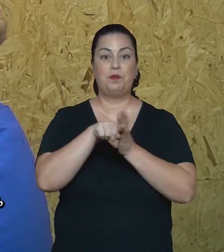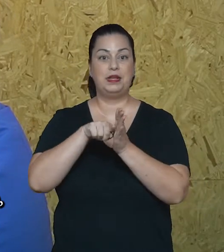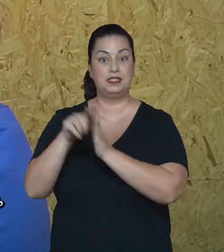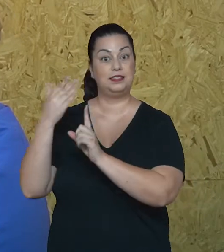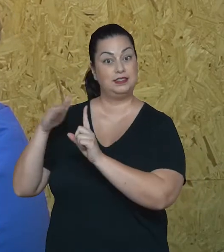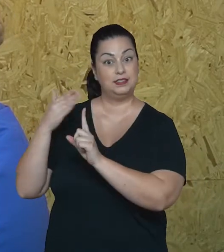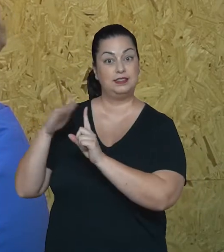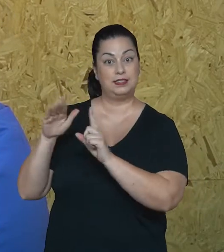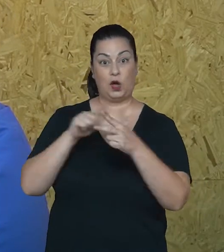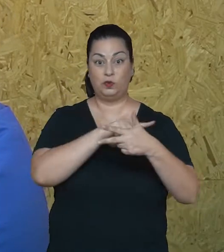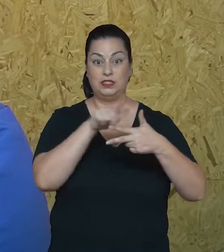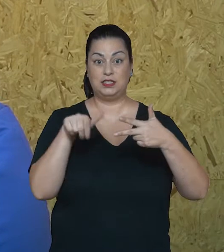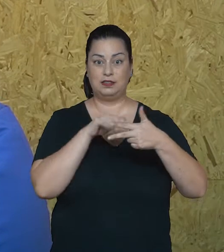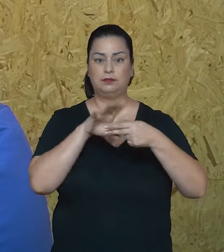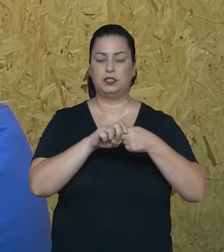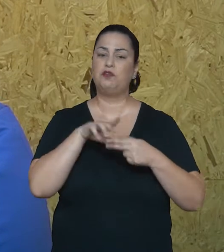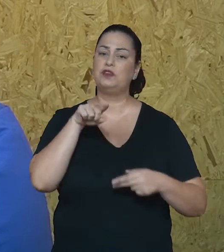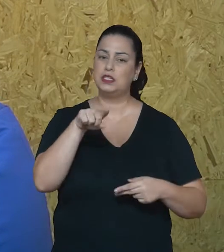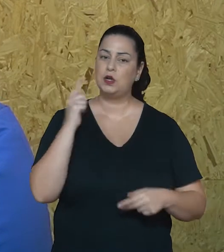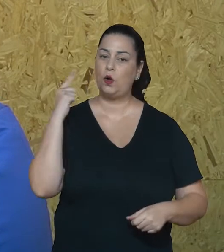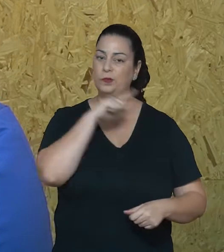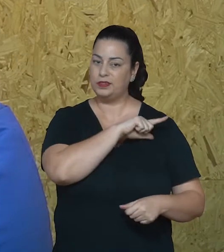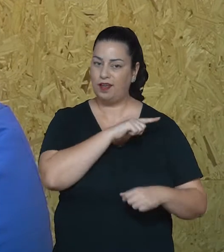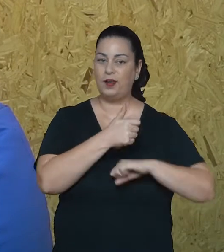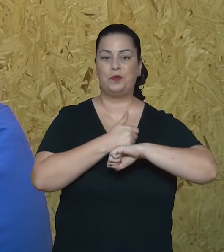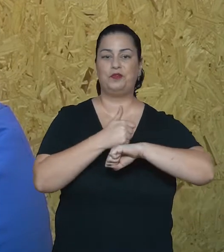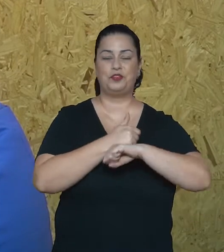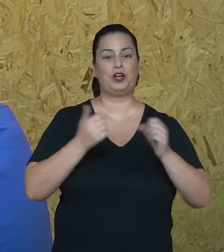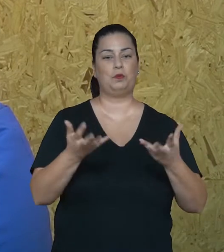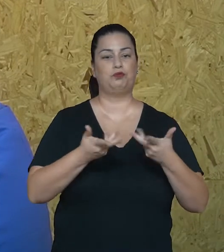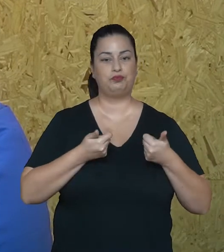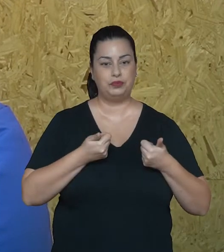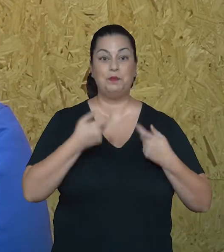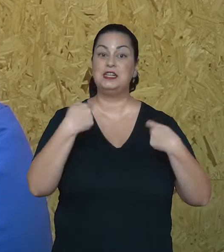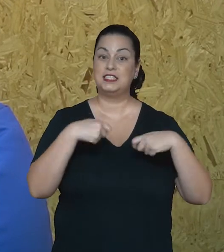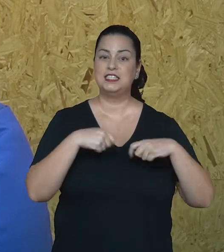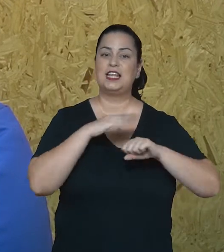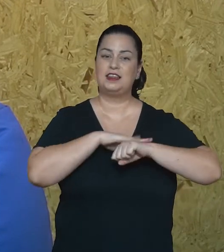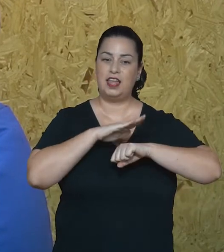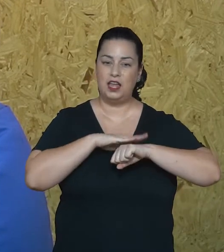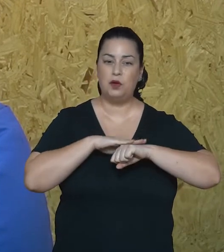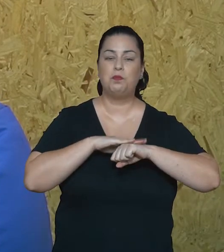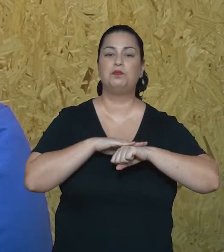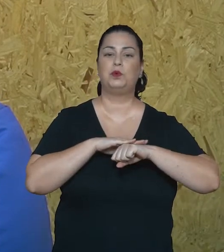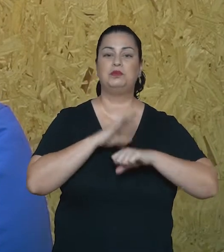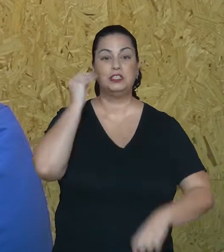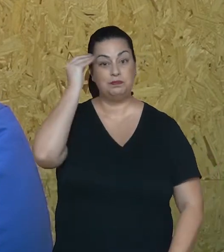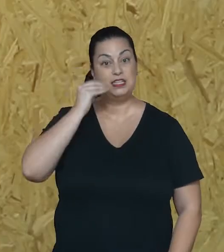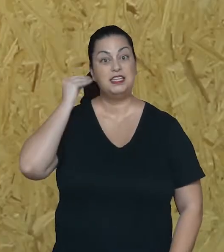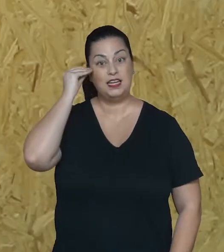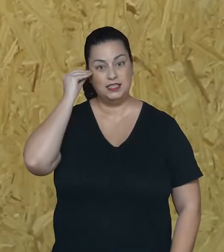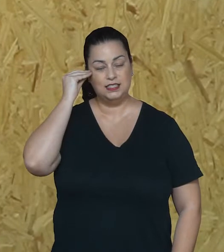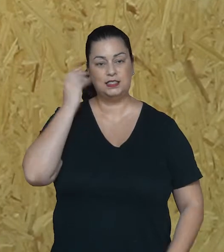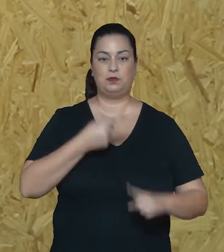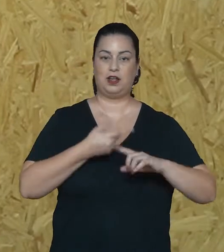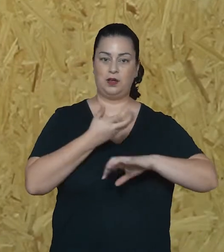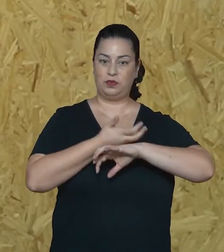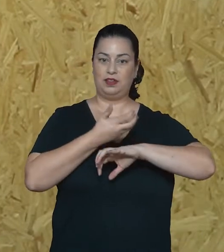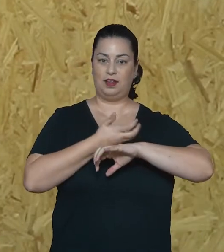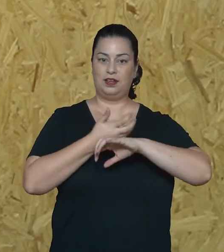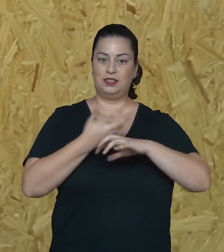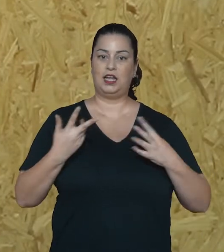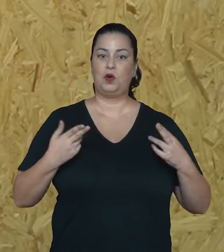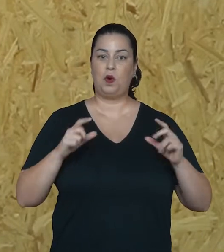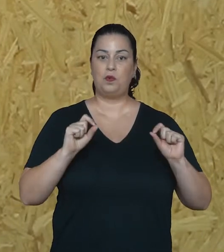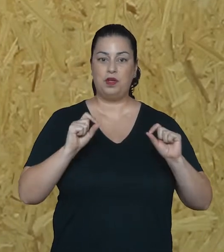ensino e extensão. Você só fica bom em alguma habilidade com o tempo, conhecimento, experiências. A UDESC é um